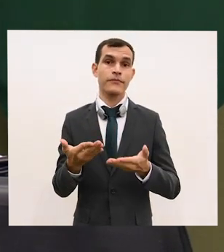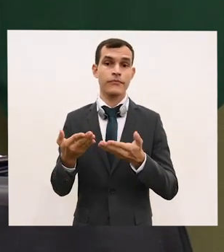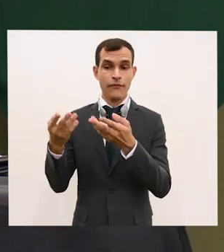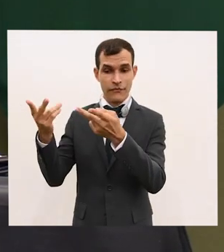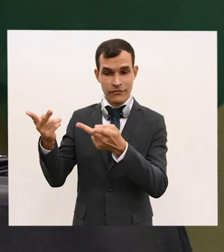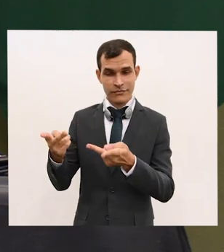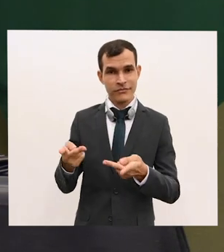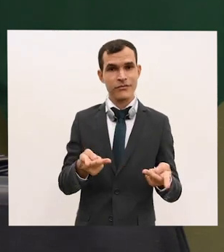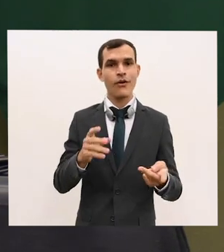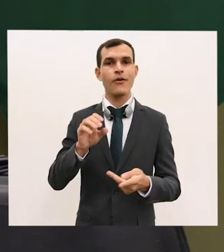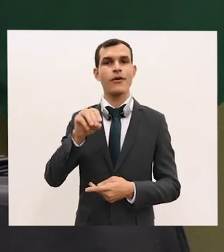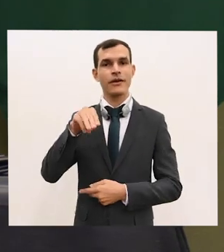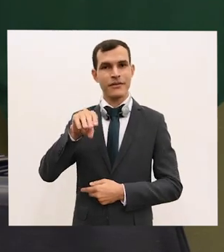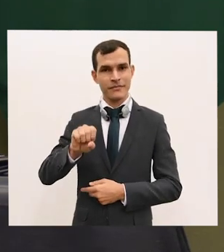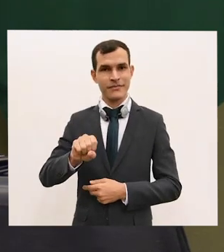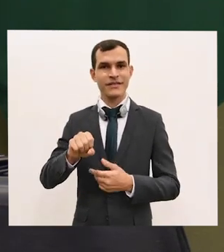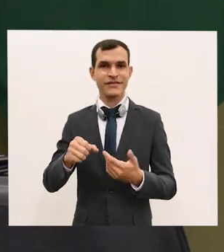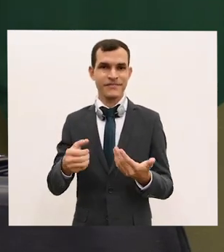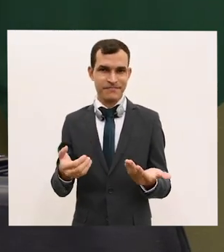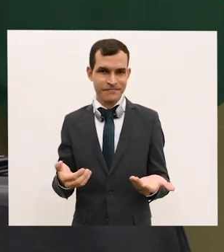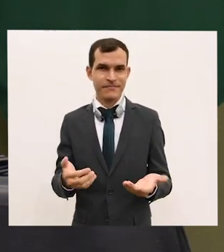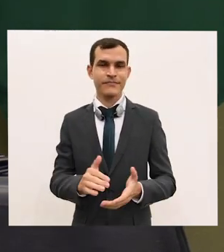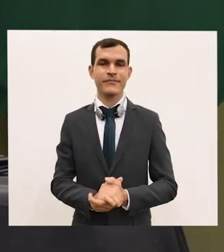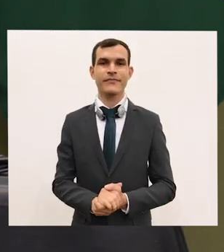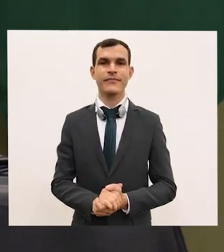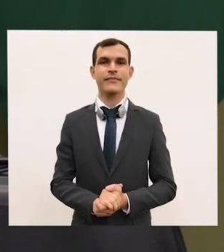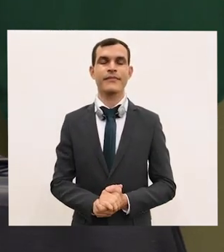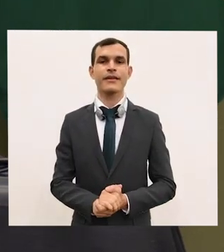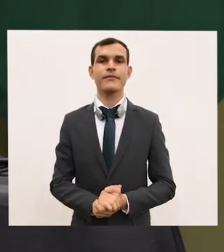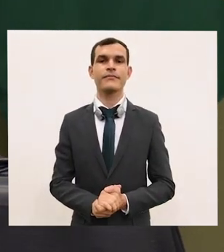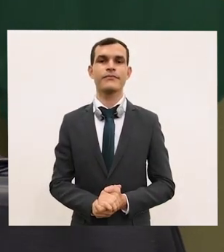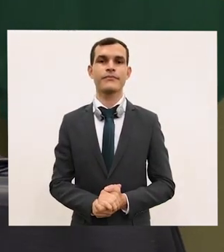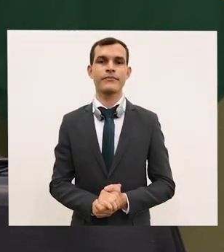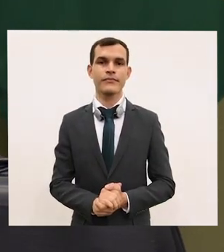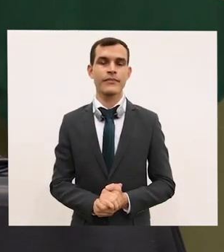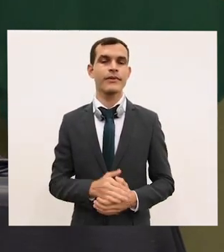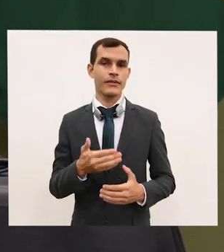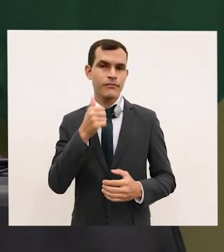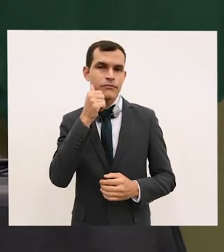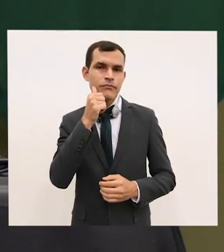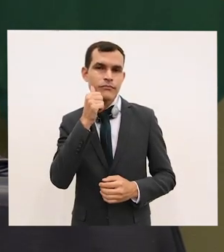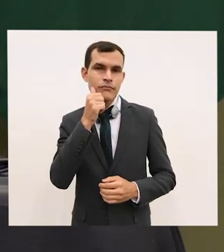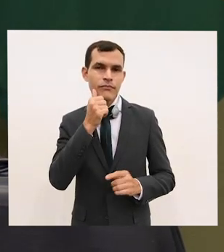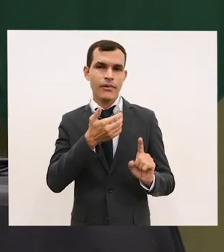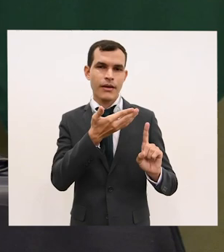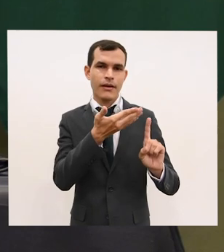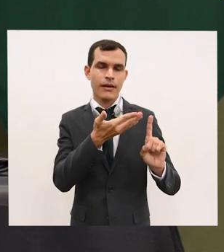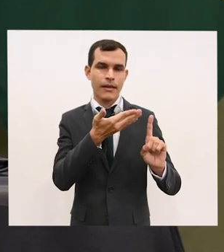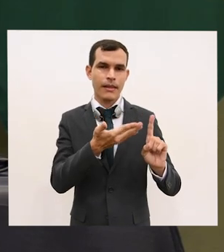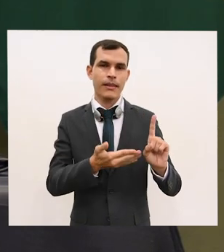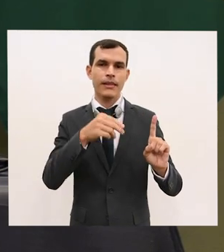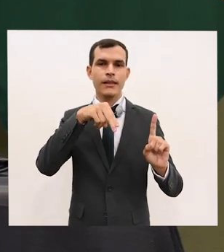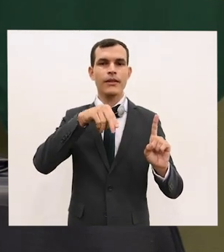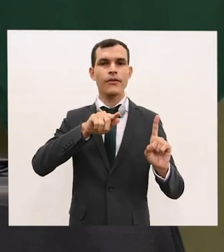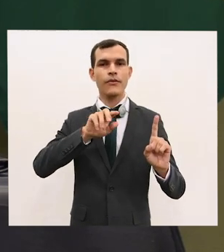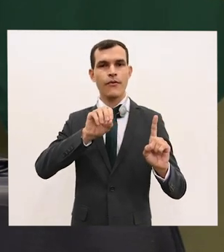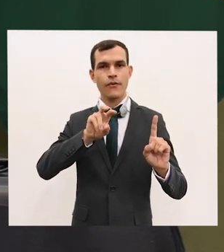recebe como a senhora Ngozi Okonjo Iwela,